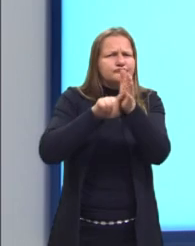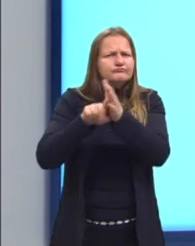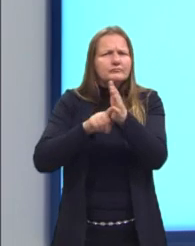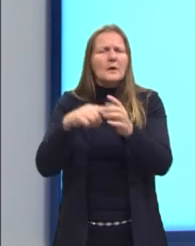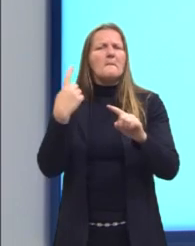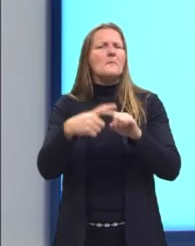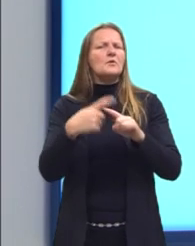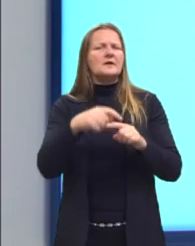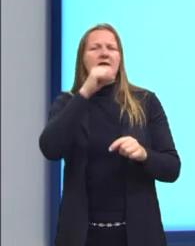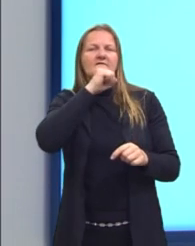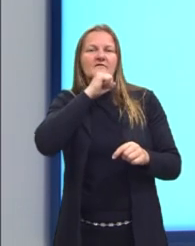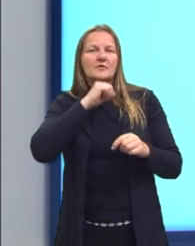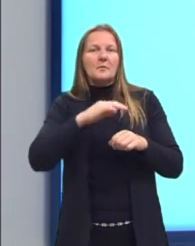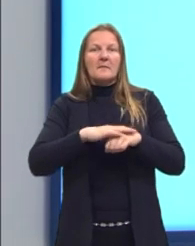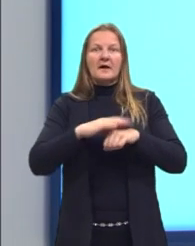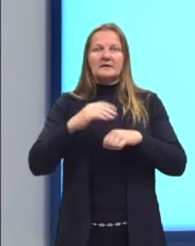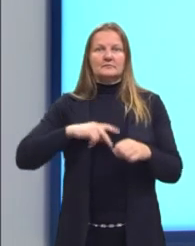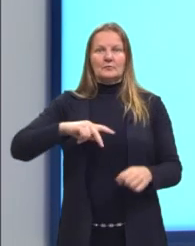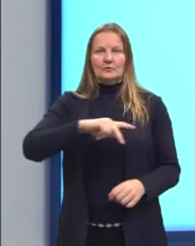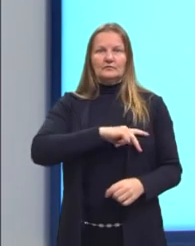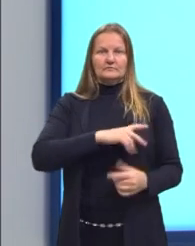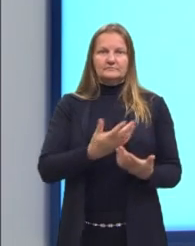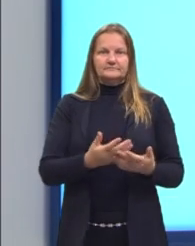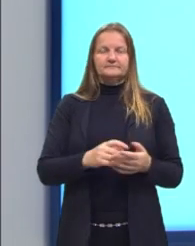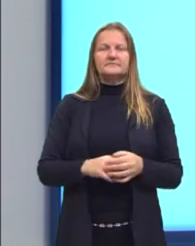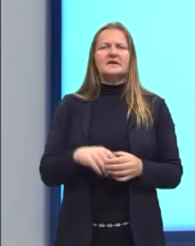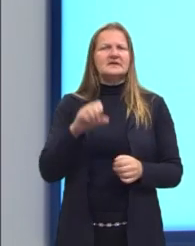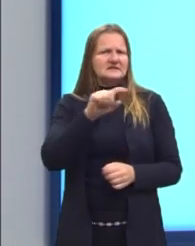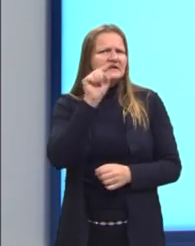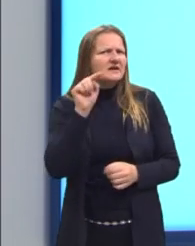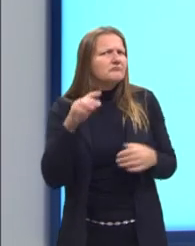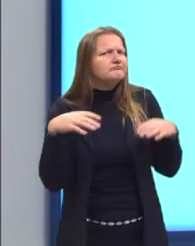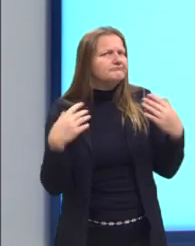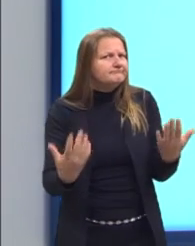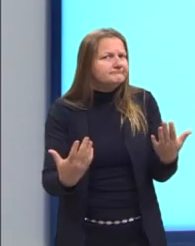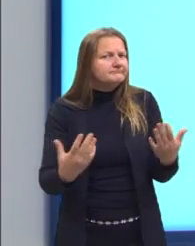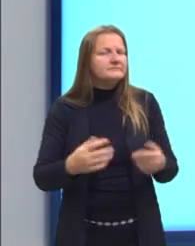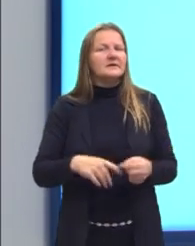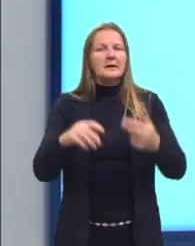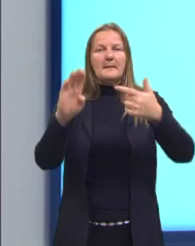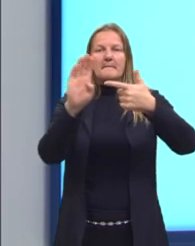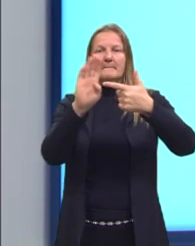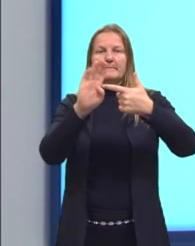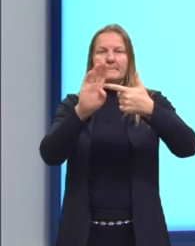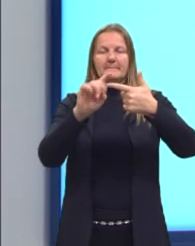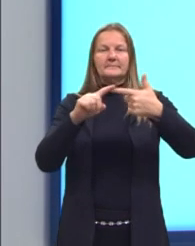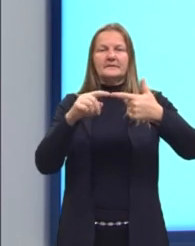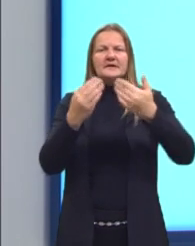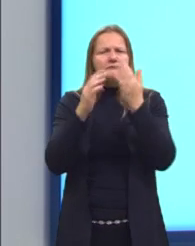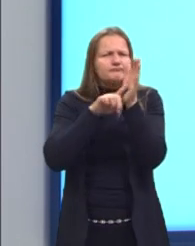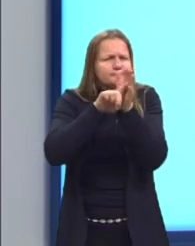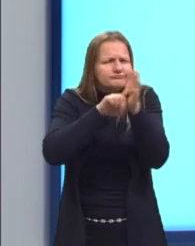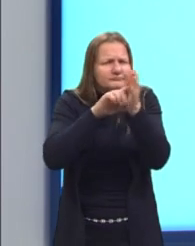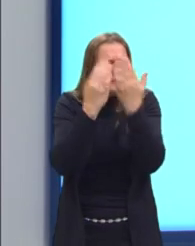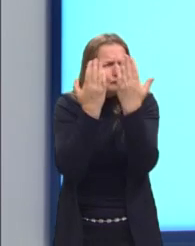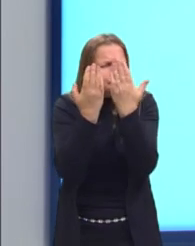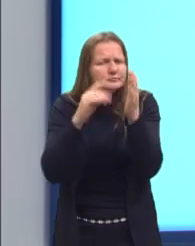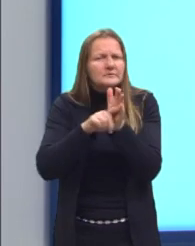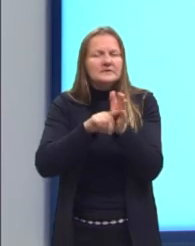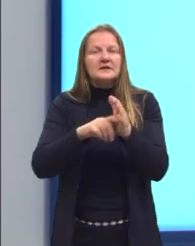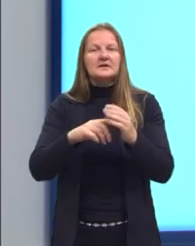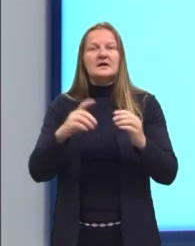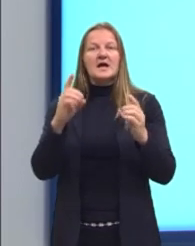causas do envelhecimento das populações. Será que é isso? Letra B. Análise dos dados